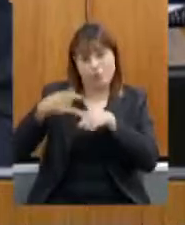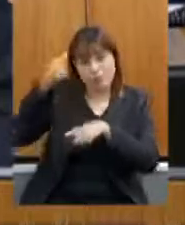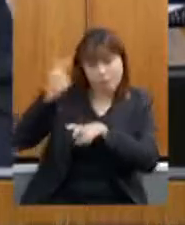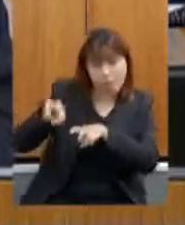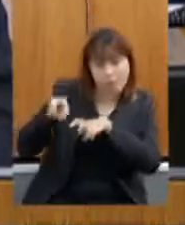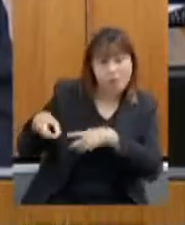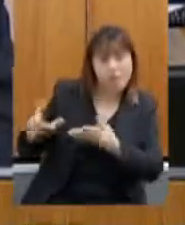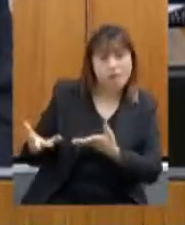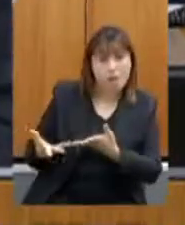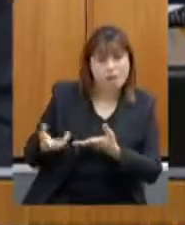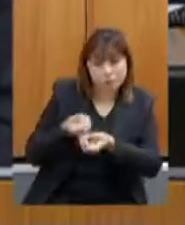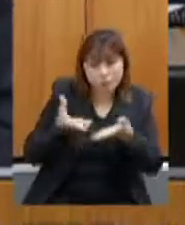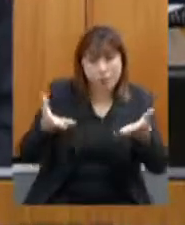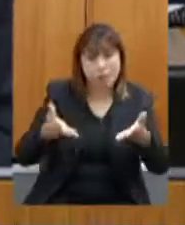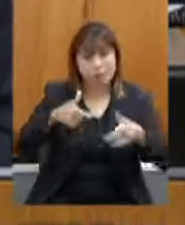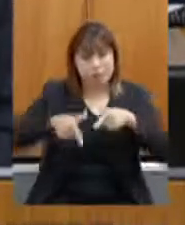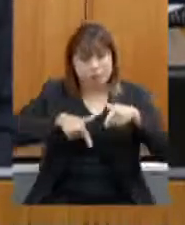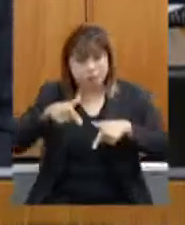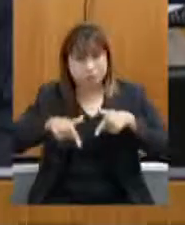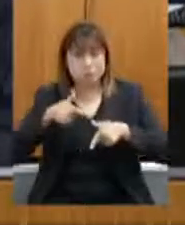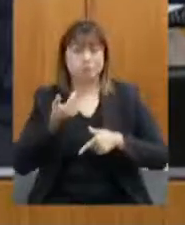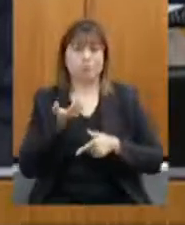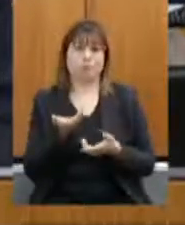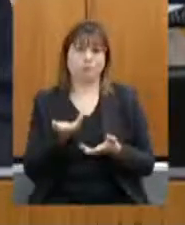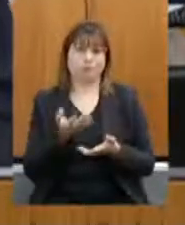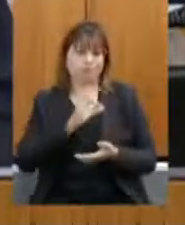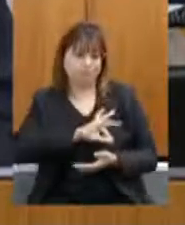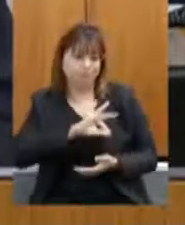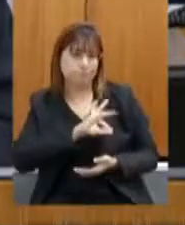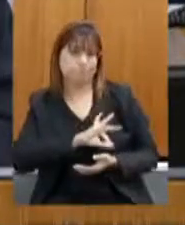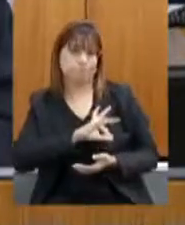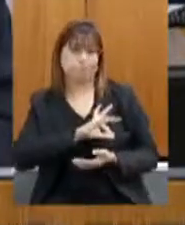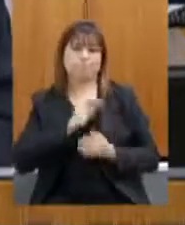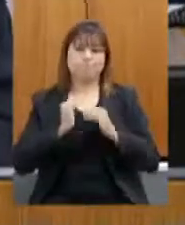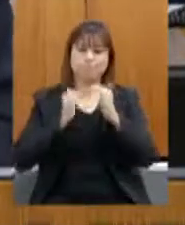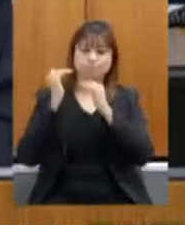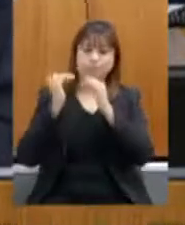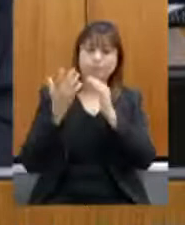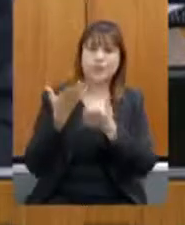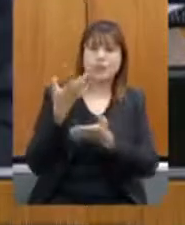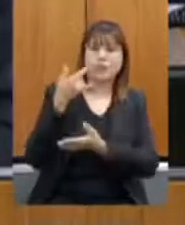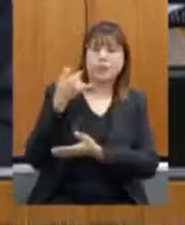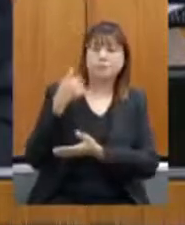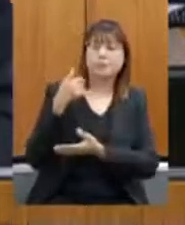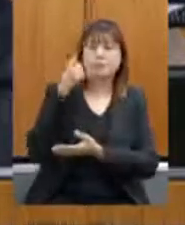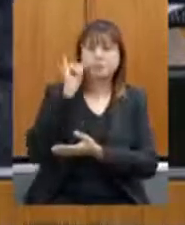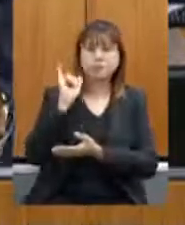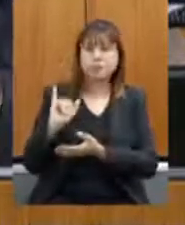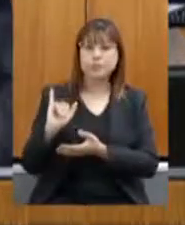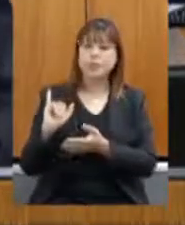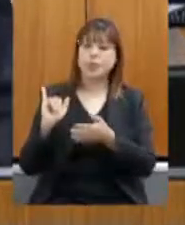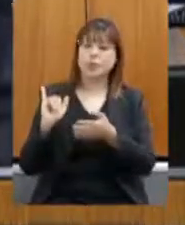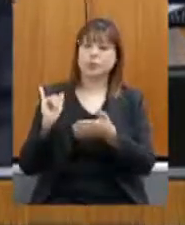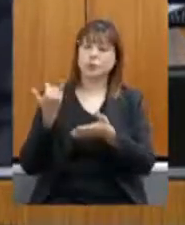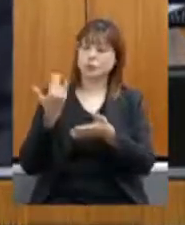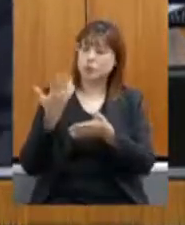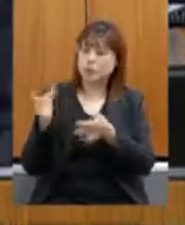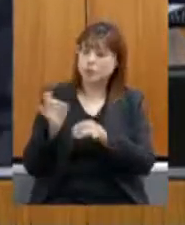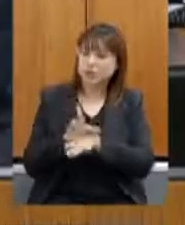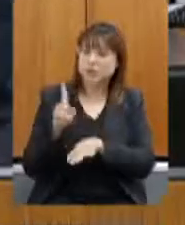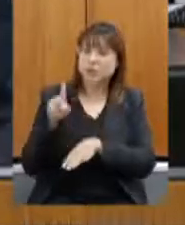emprego e renda que evita o êxodo rural que evita o êxodo para as nossas cidades